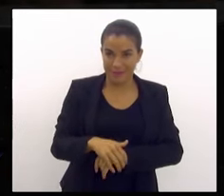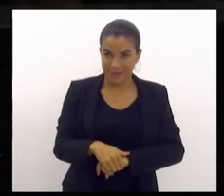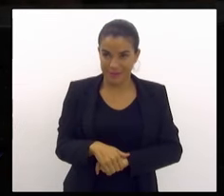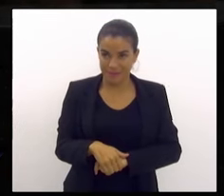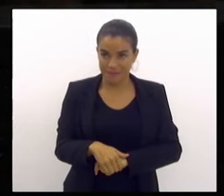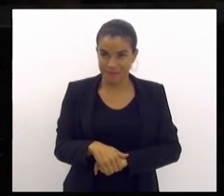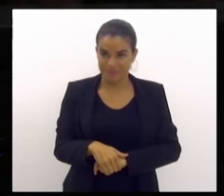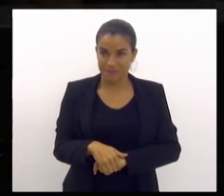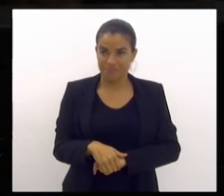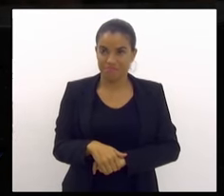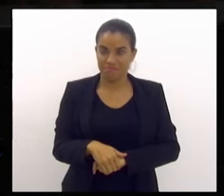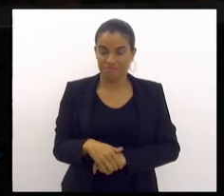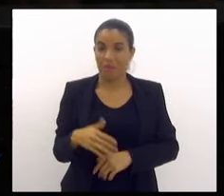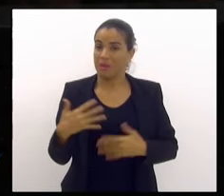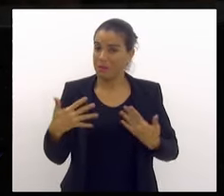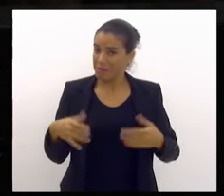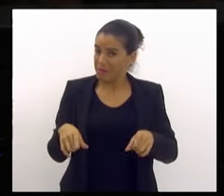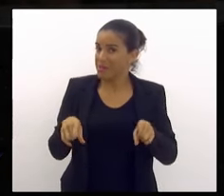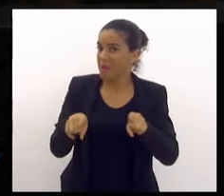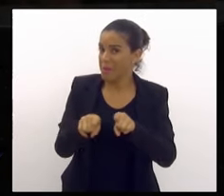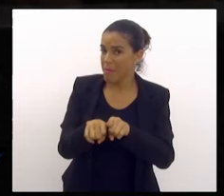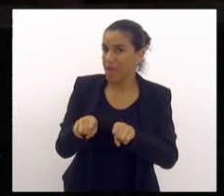que também preocupa,